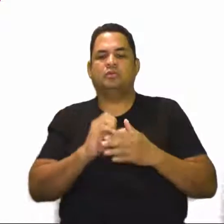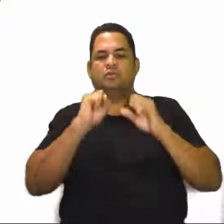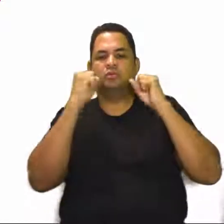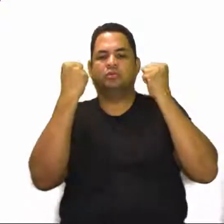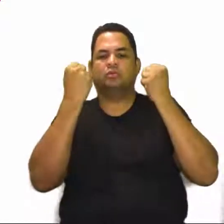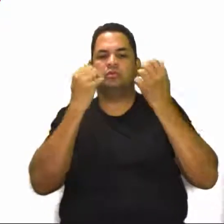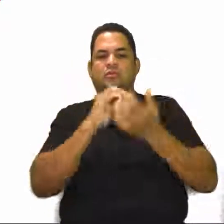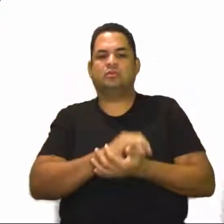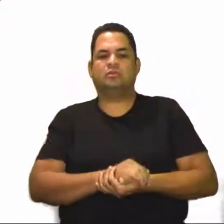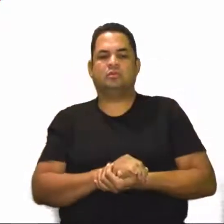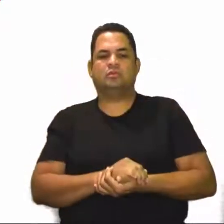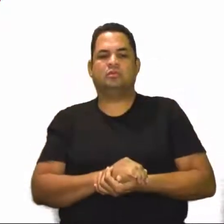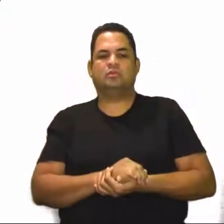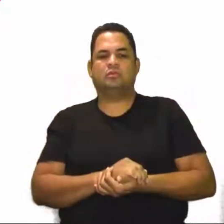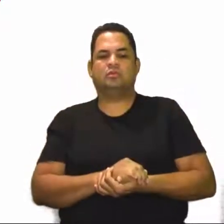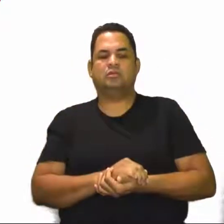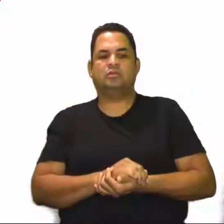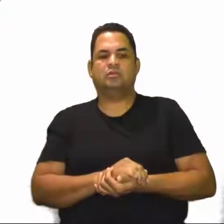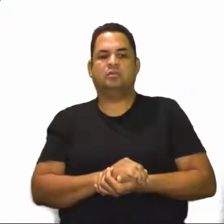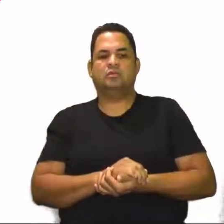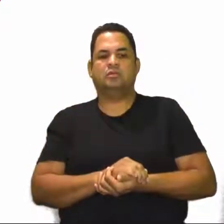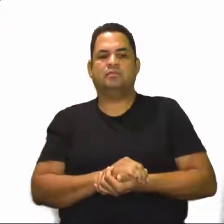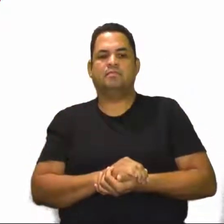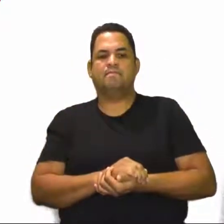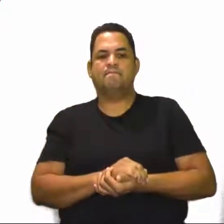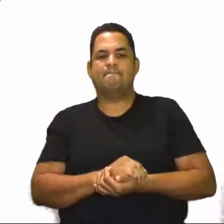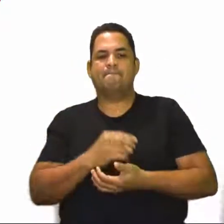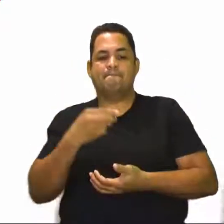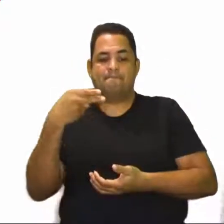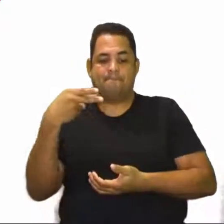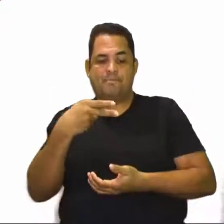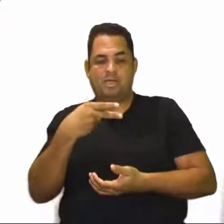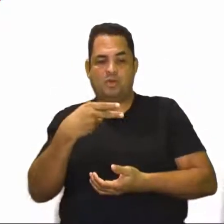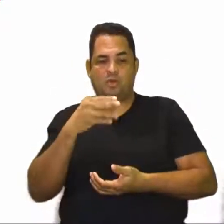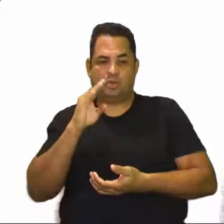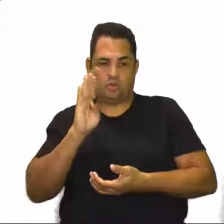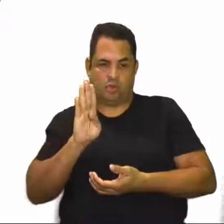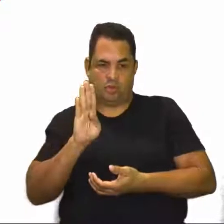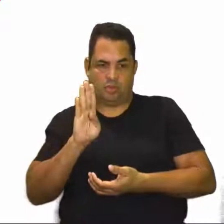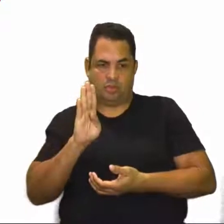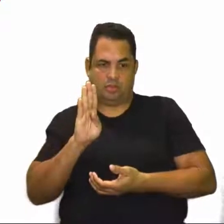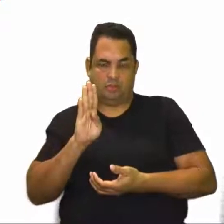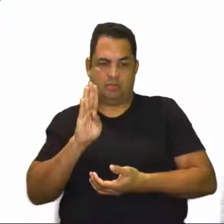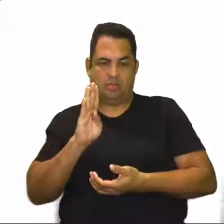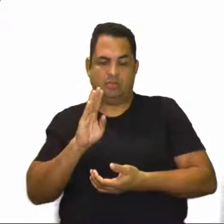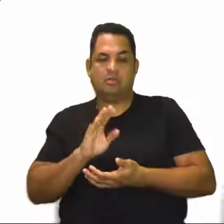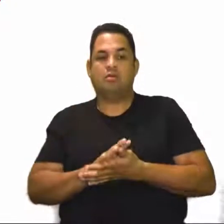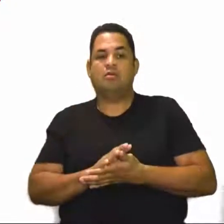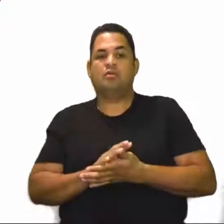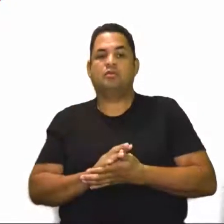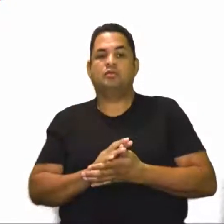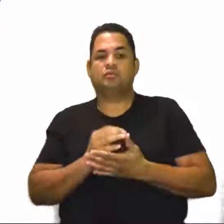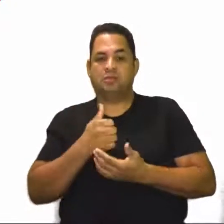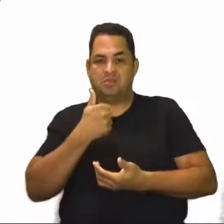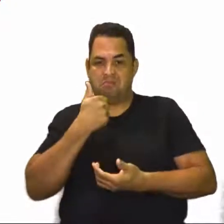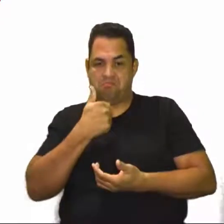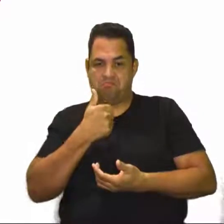física. Então, se eu tiver um score maior que 4, maior ou igual a 4, eu estou